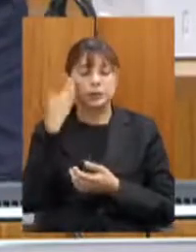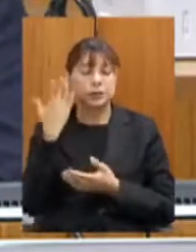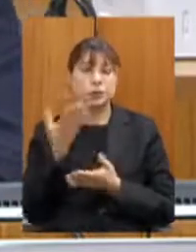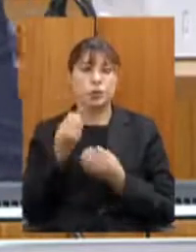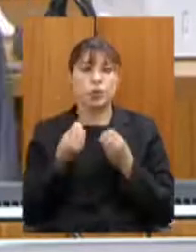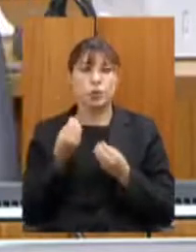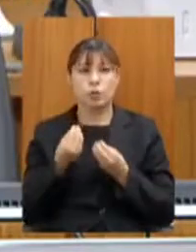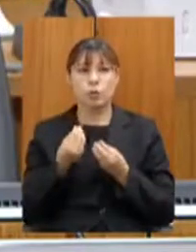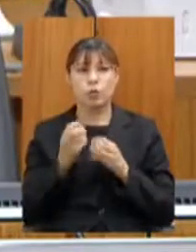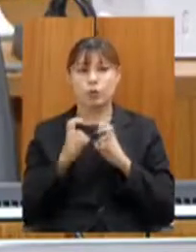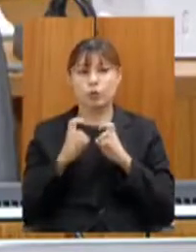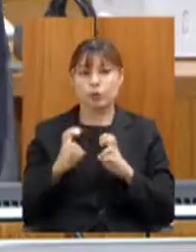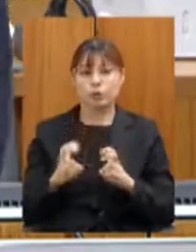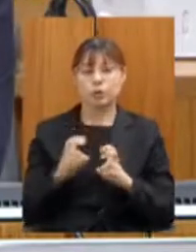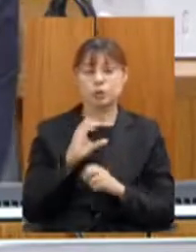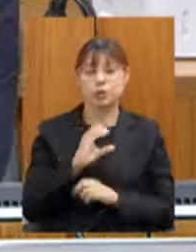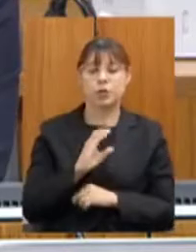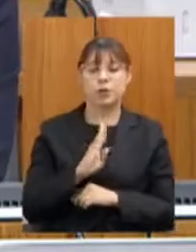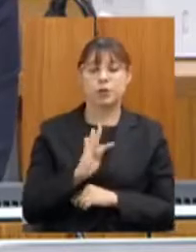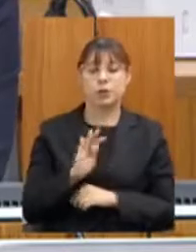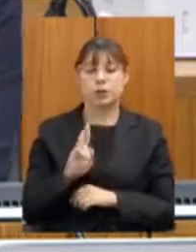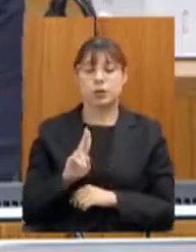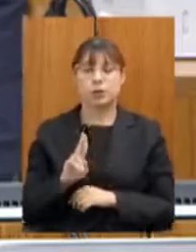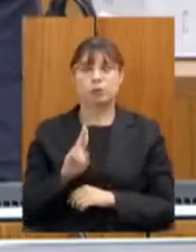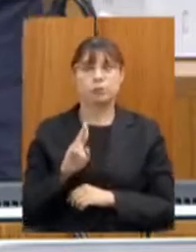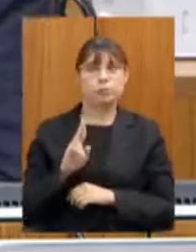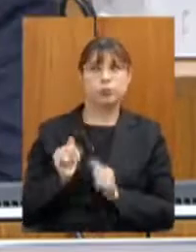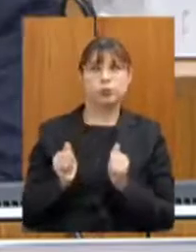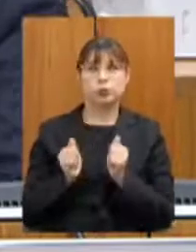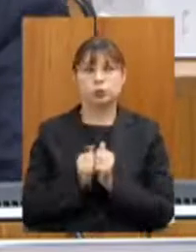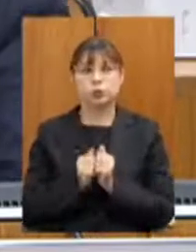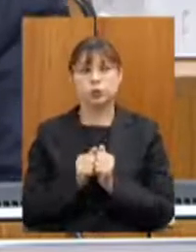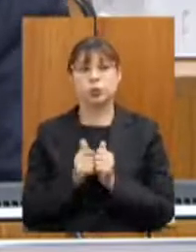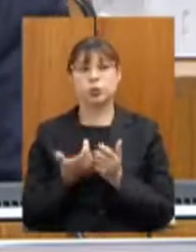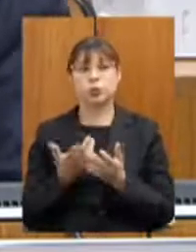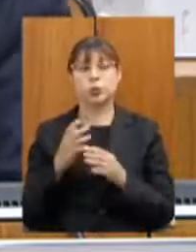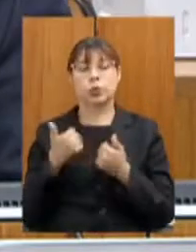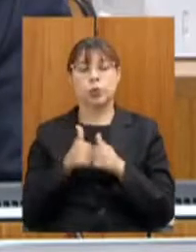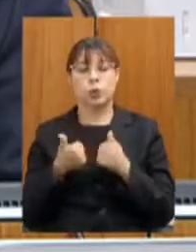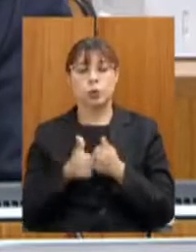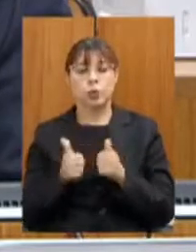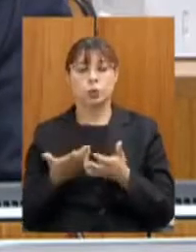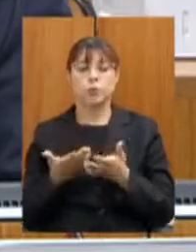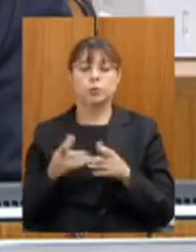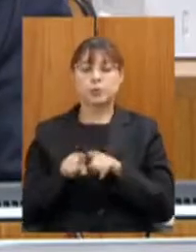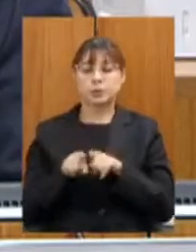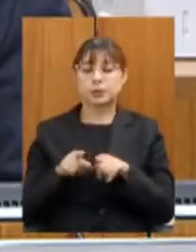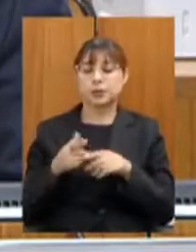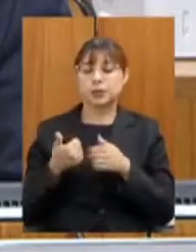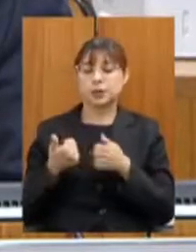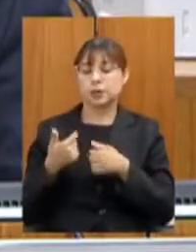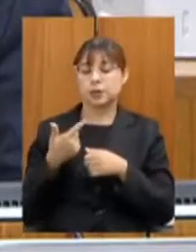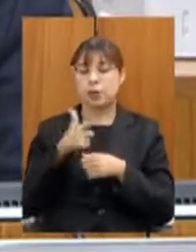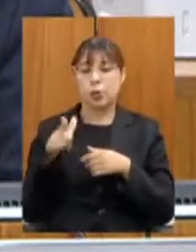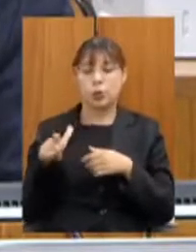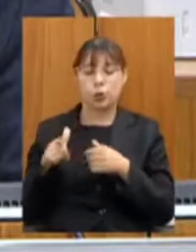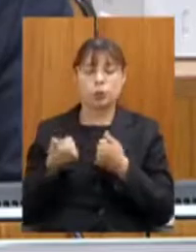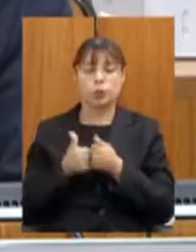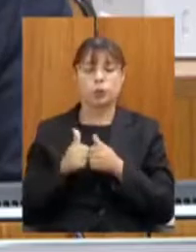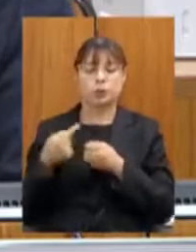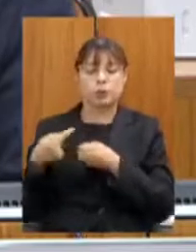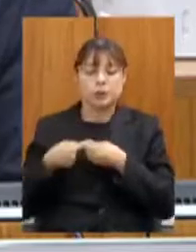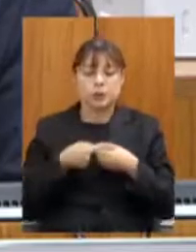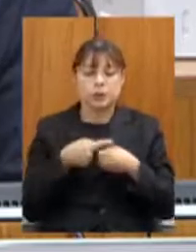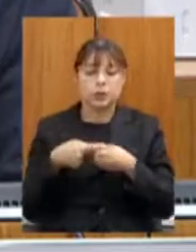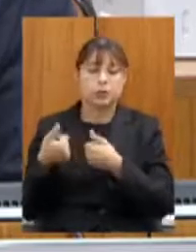CBTU se entrega com os nossos ônibus metropolitanos, com os ônibus das cidades da região metropolitana, para melhorar